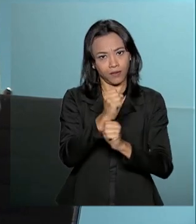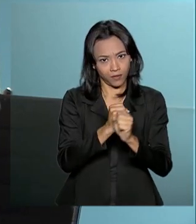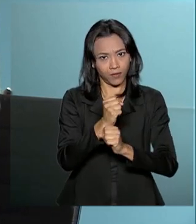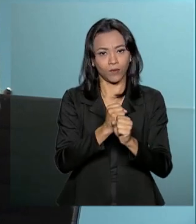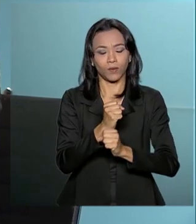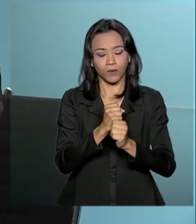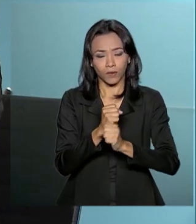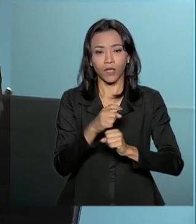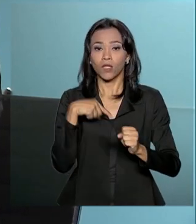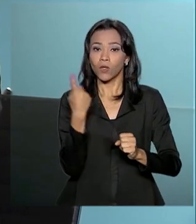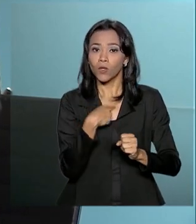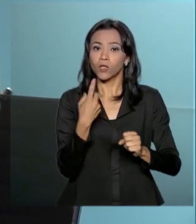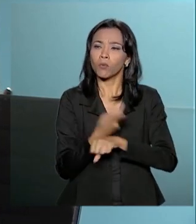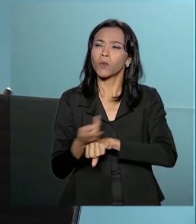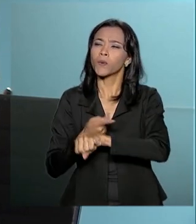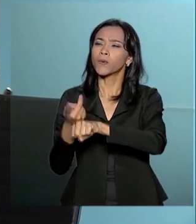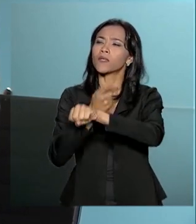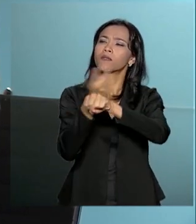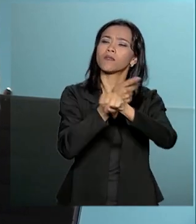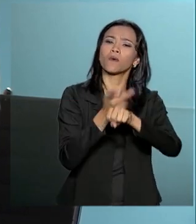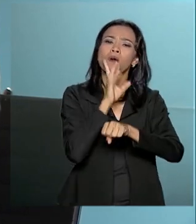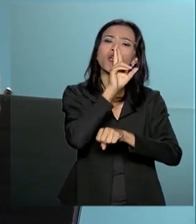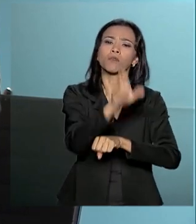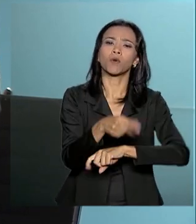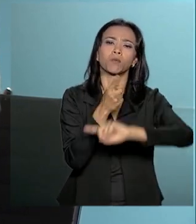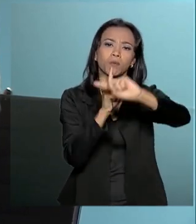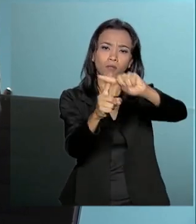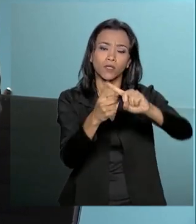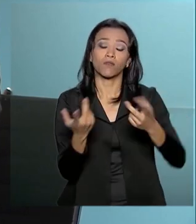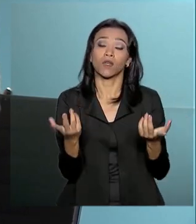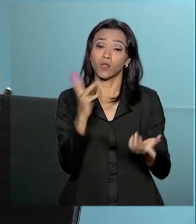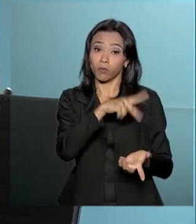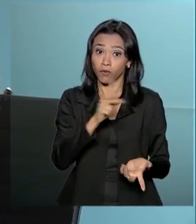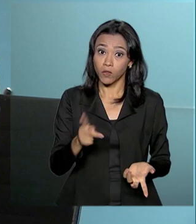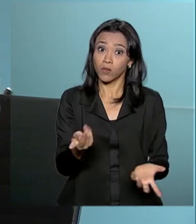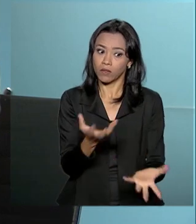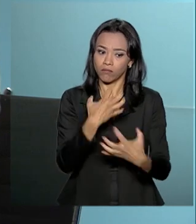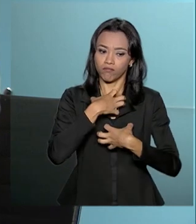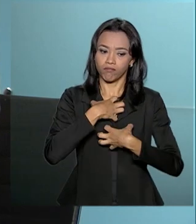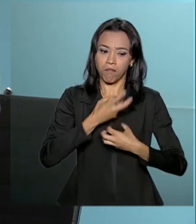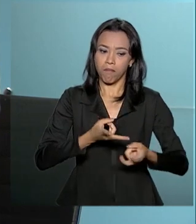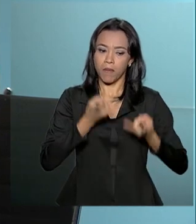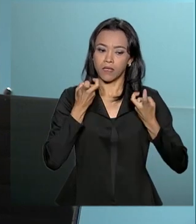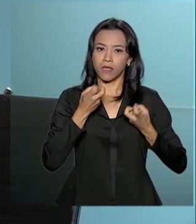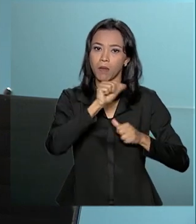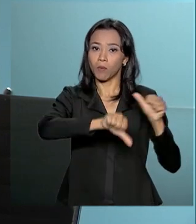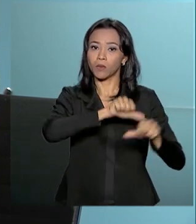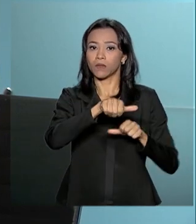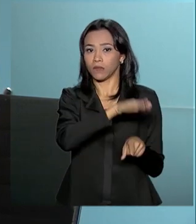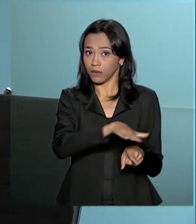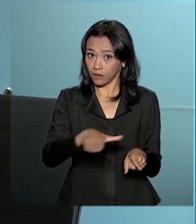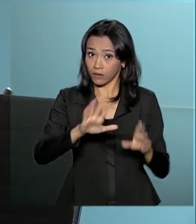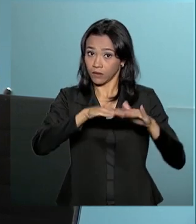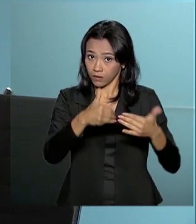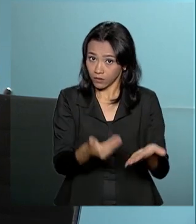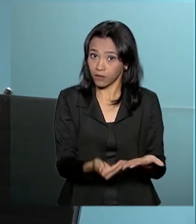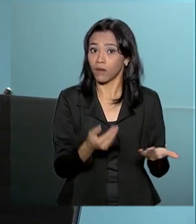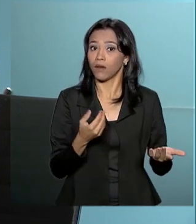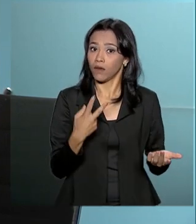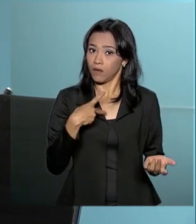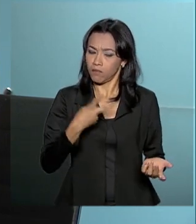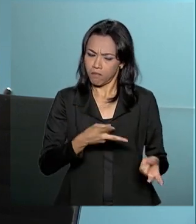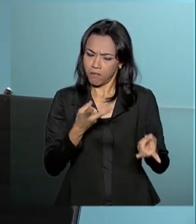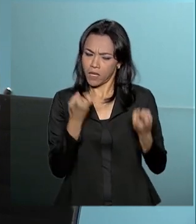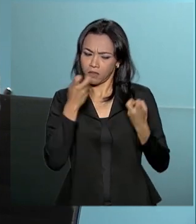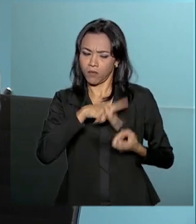nós estamos tocando resultados muito positivos. Os professores sentem uma mudança das crianças na escola, elas passam a